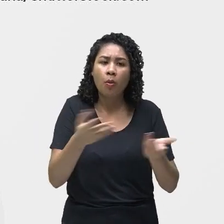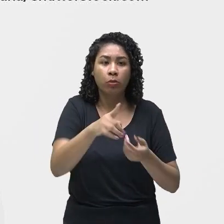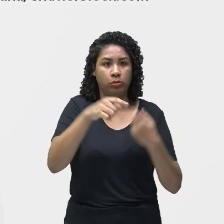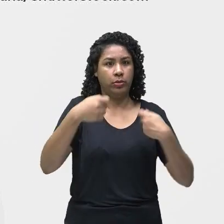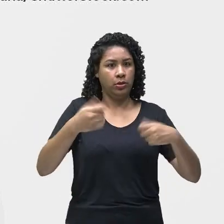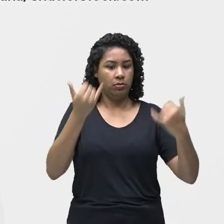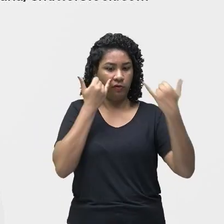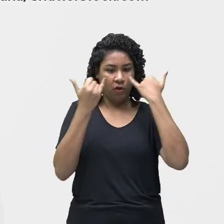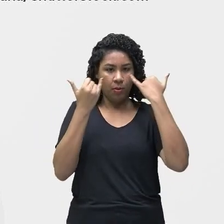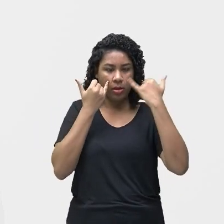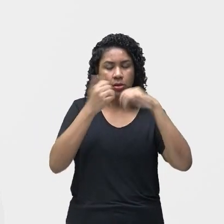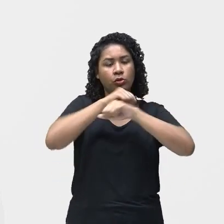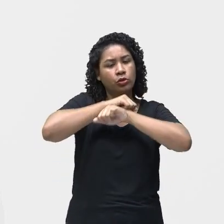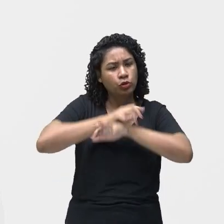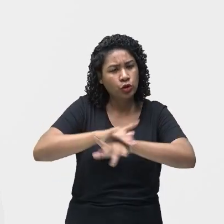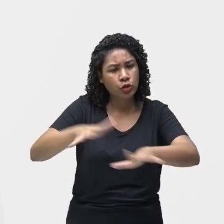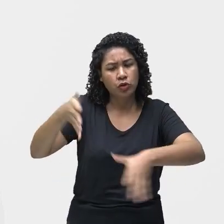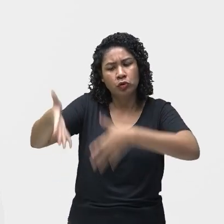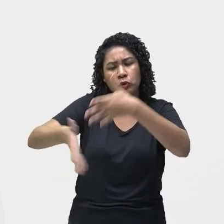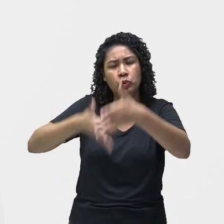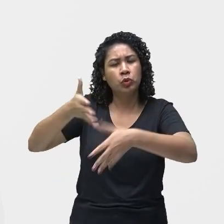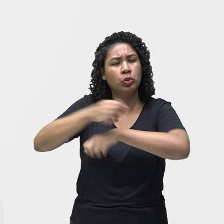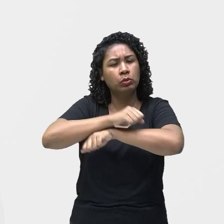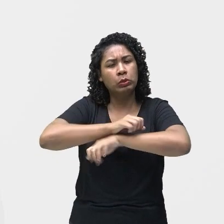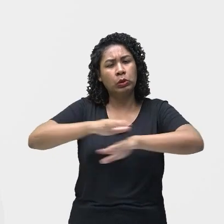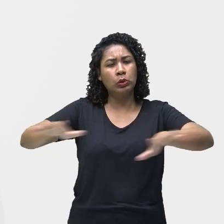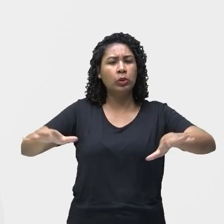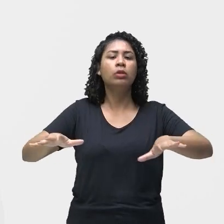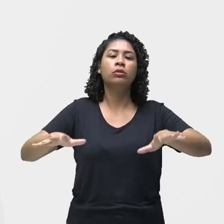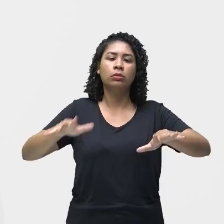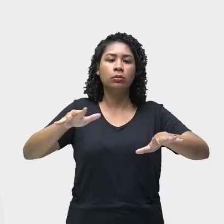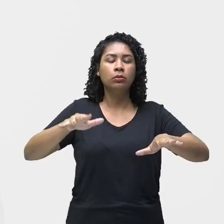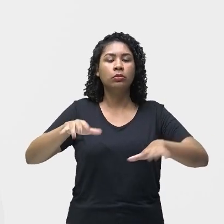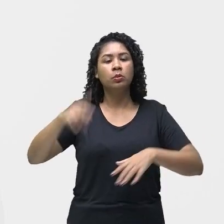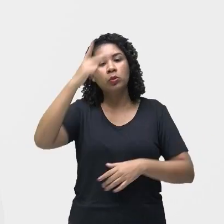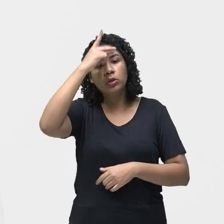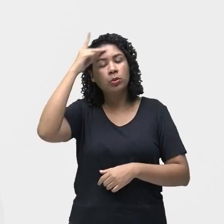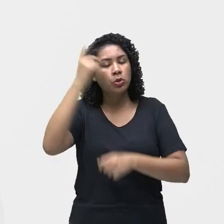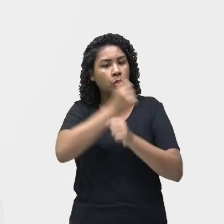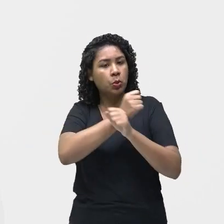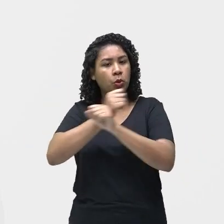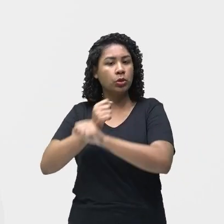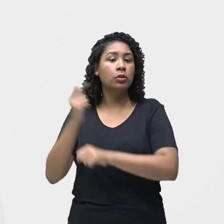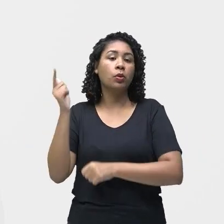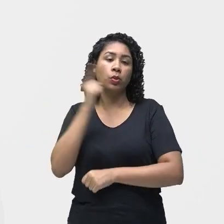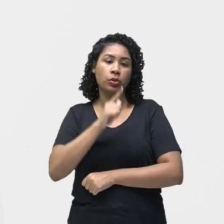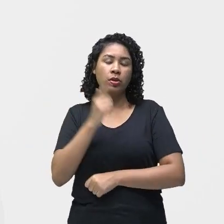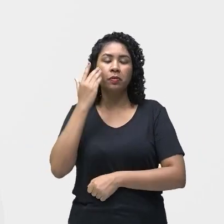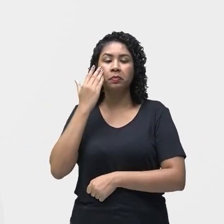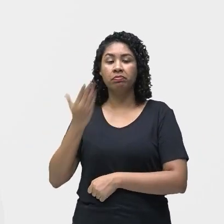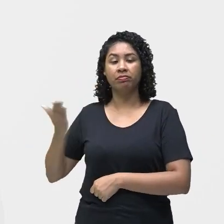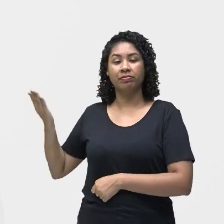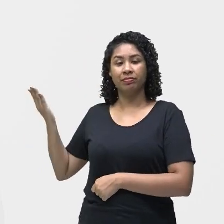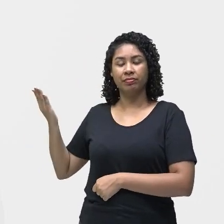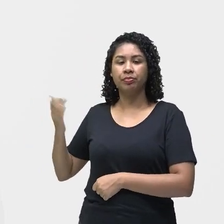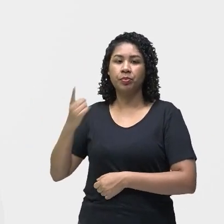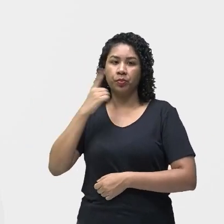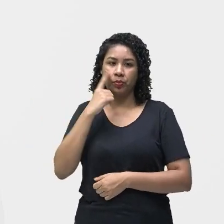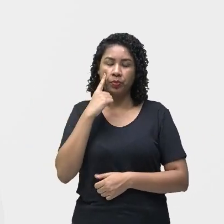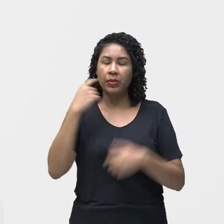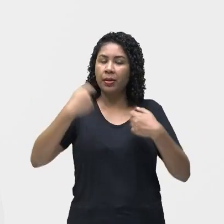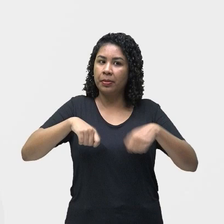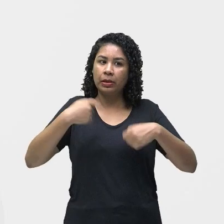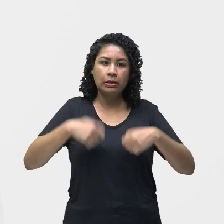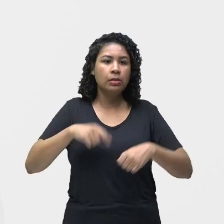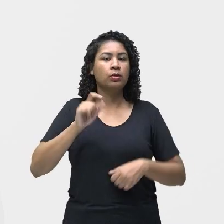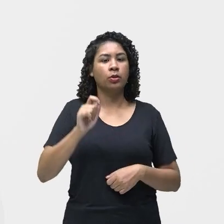essa informação para prevenir não se contaminar com essas doenças. Olhem só essas observações. Lave bem as mãos com